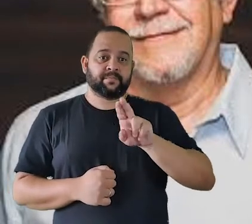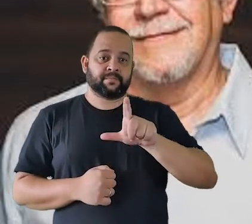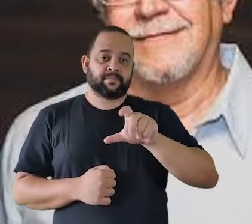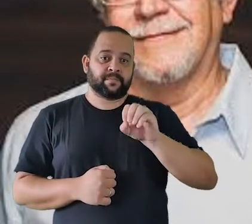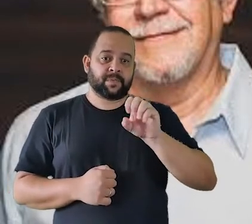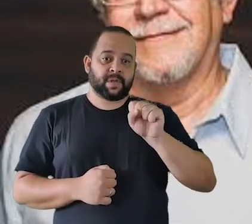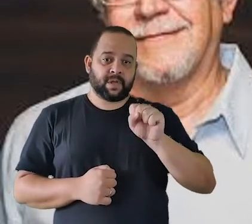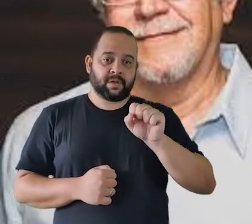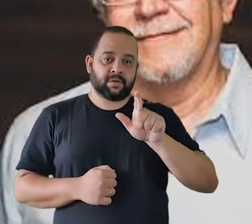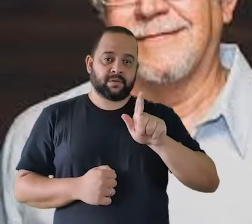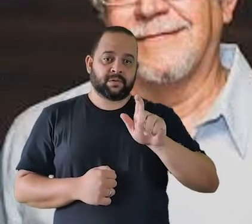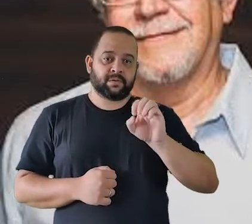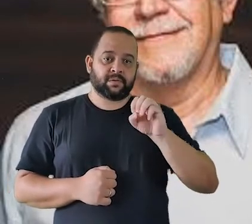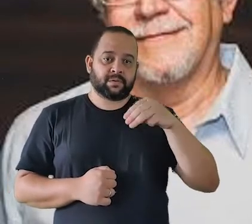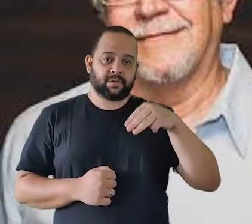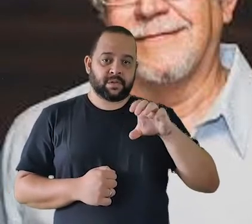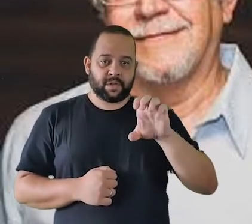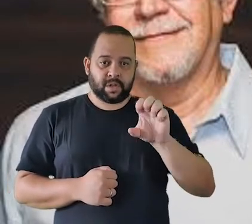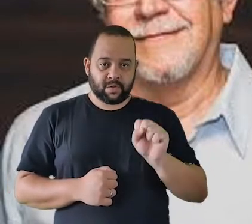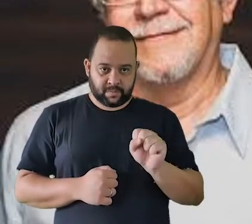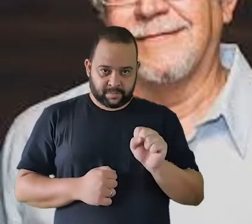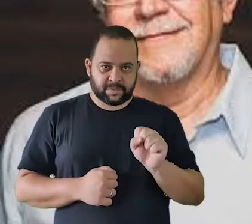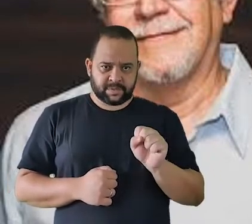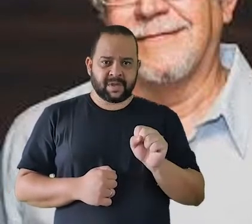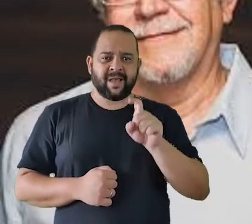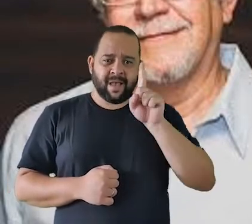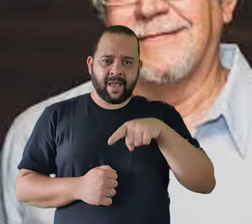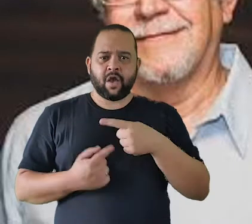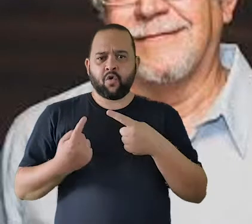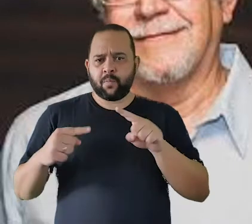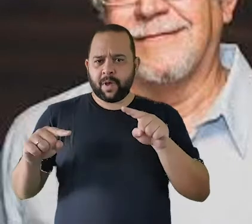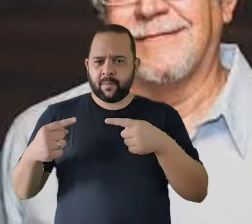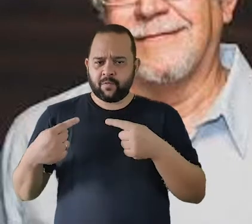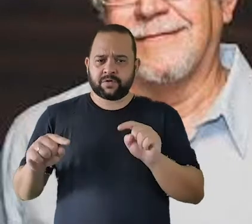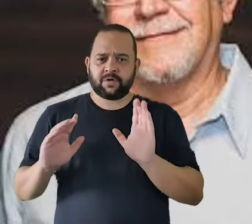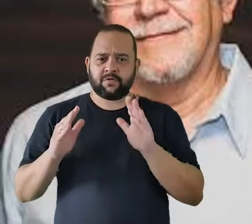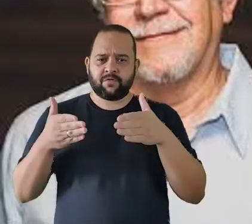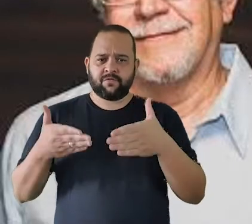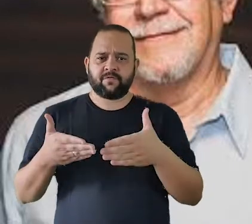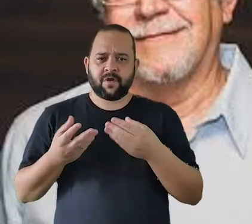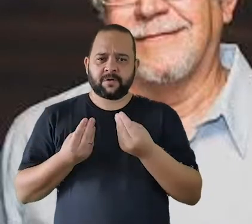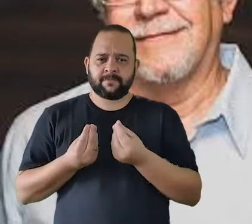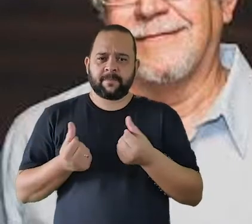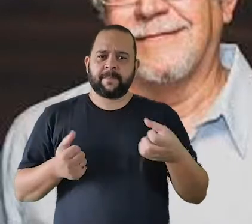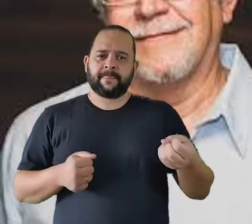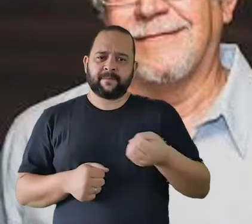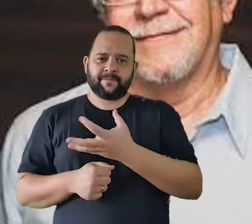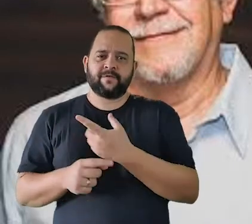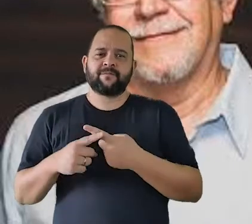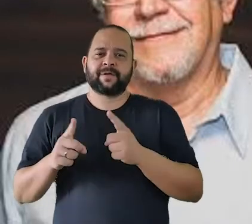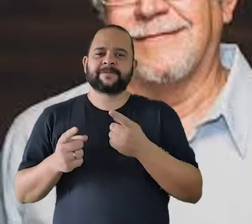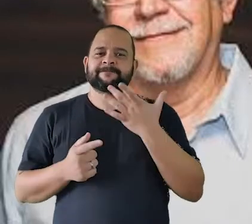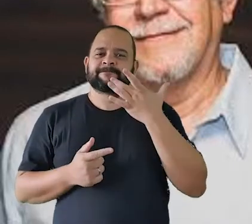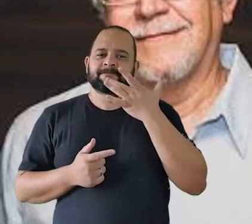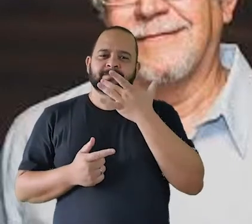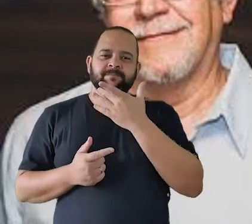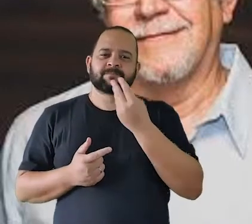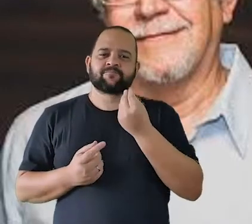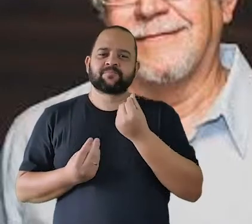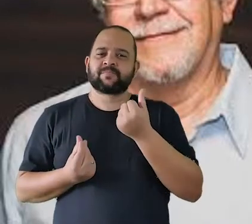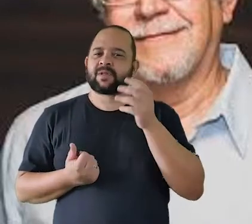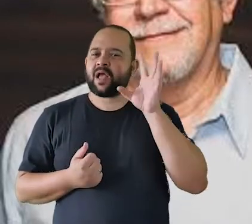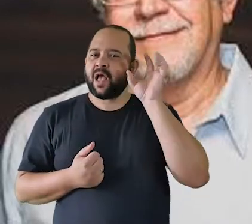voltado para uma modernidade, mas que seja gostosa de se ouvir, que a gente queira ouvir.